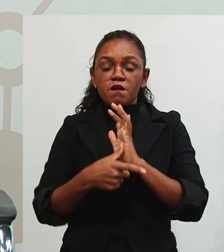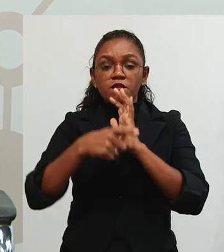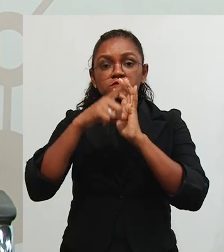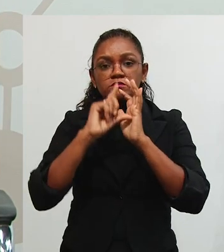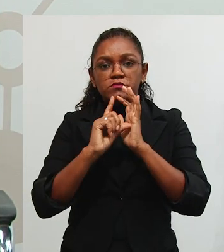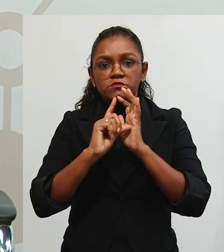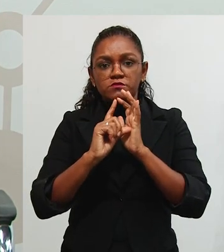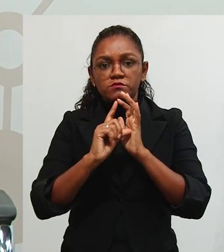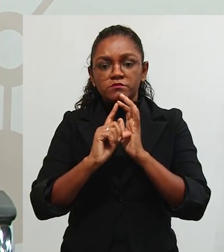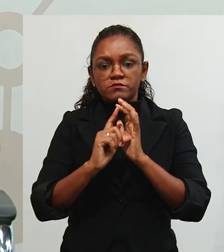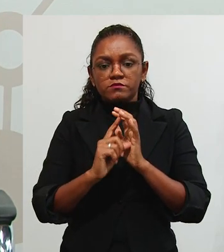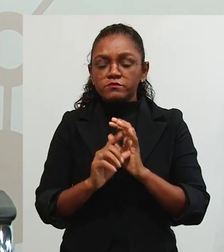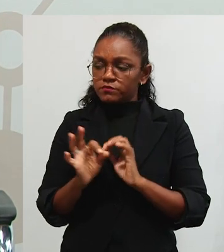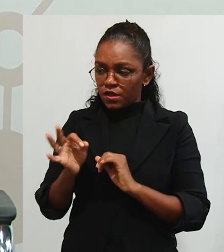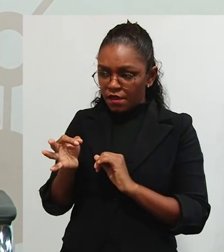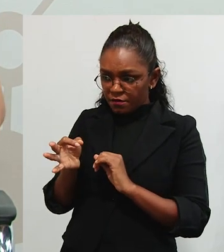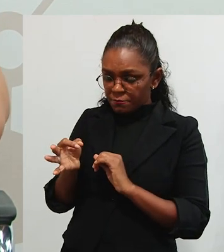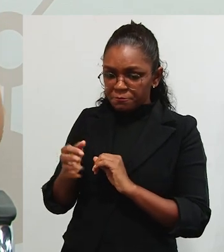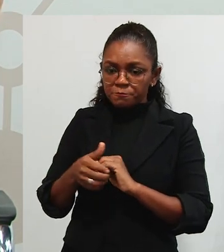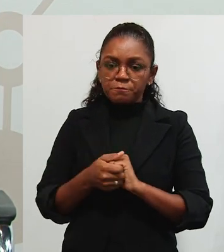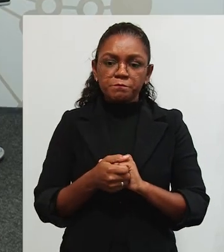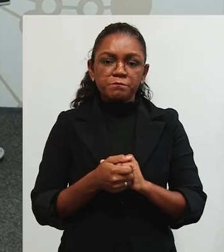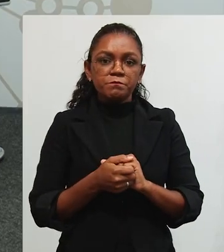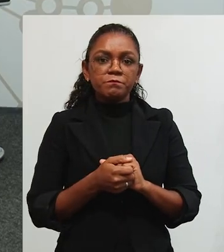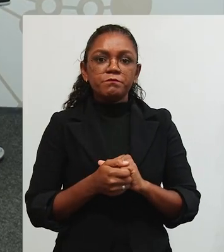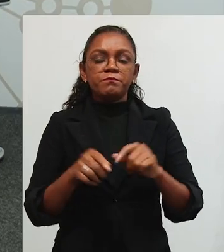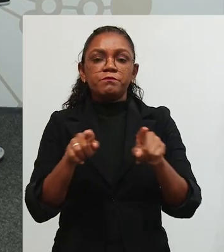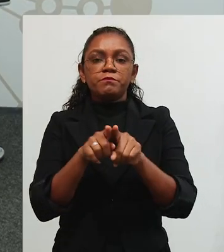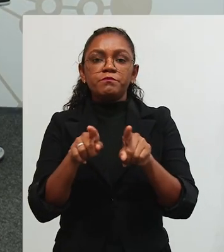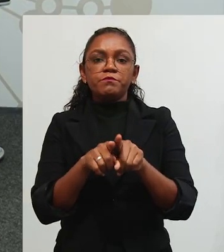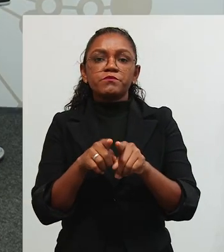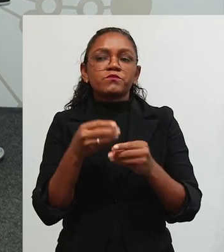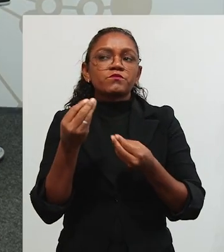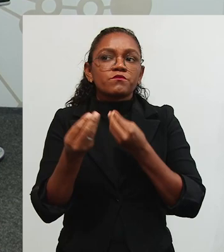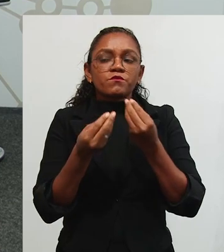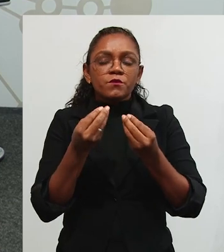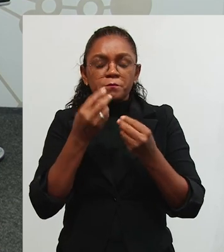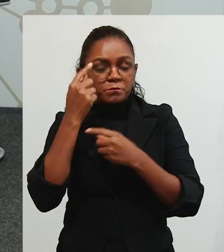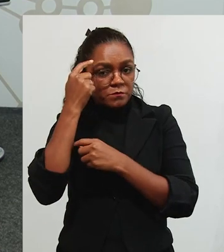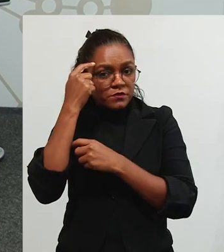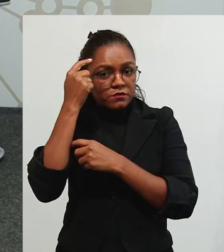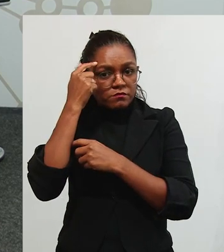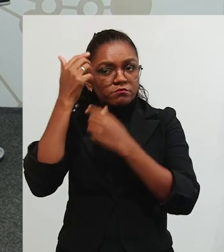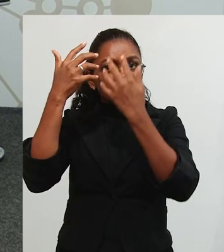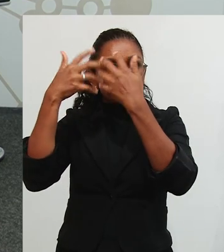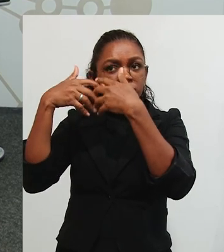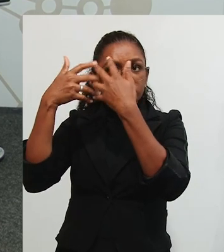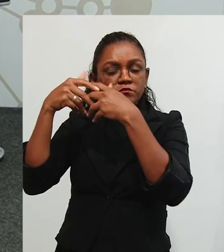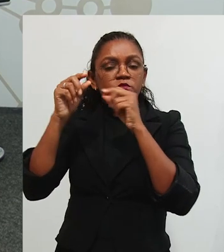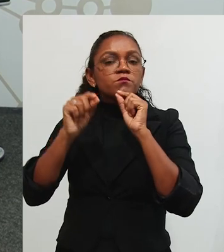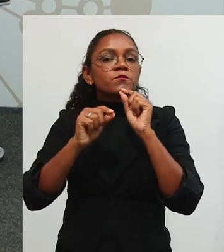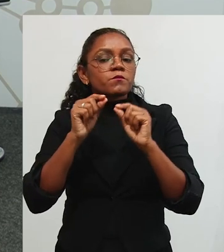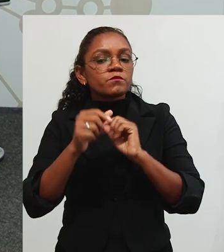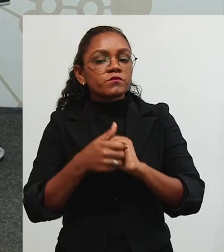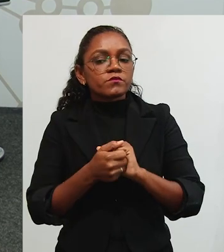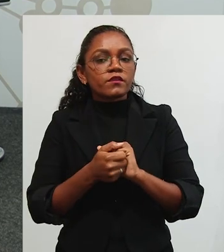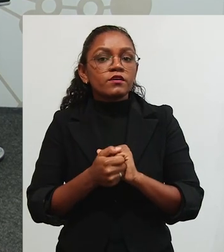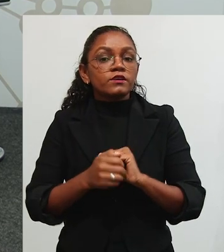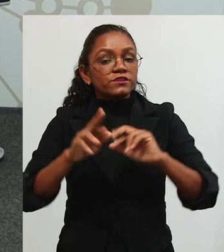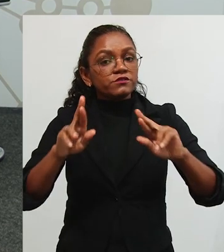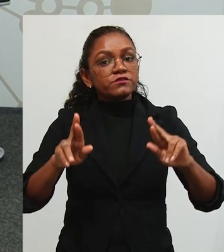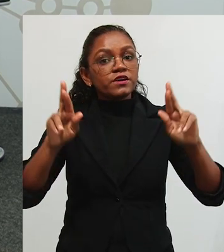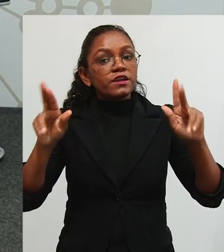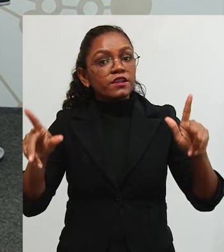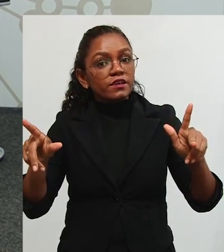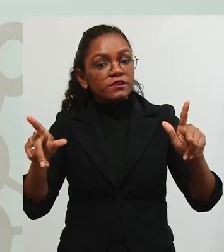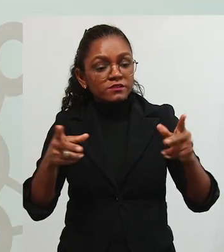aprendeu fora da escola, né? Né, professora? E o que implica pensar nisso, né, professora Rosângela? O que implica? É,